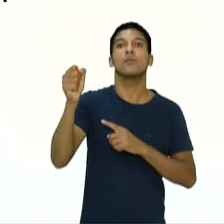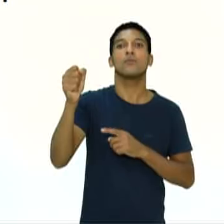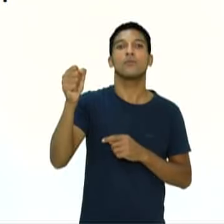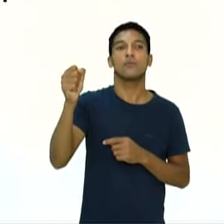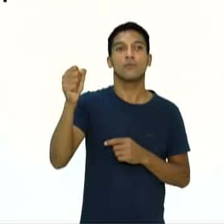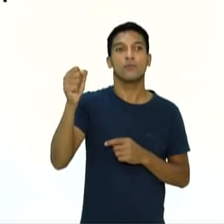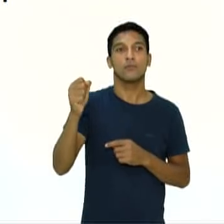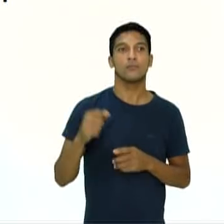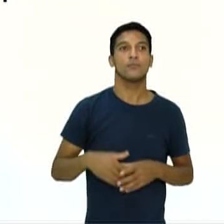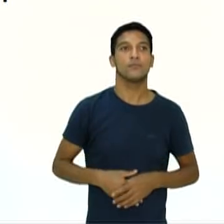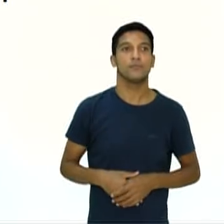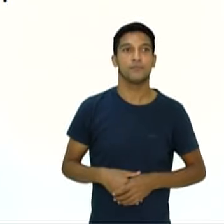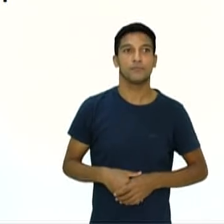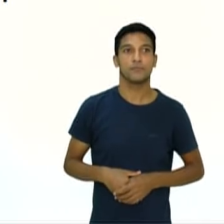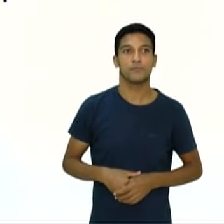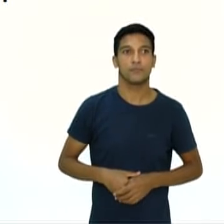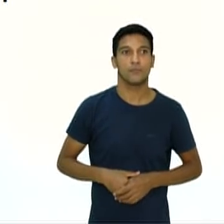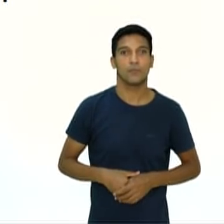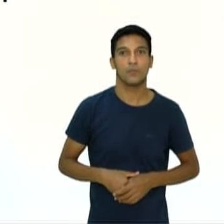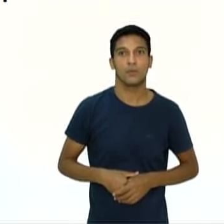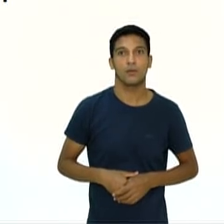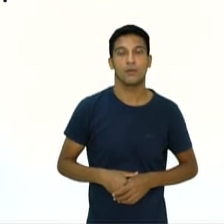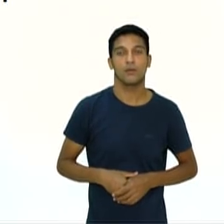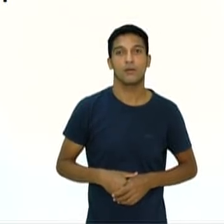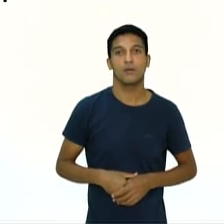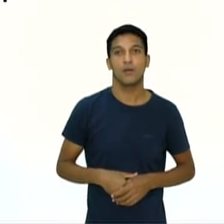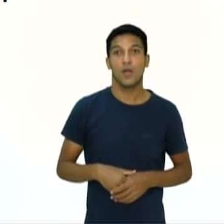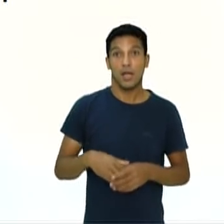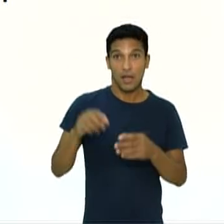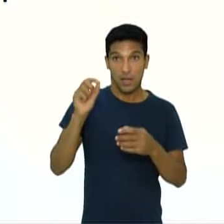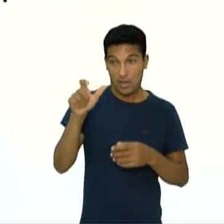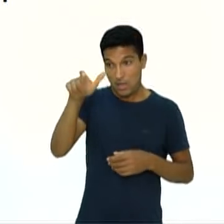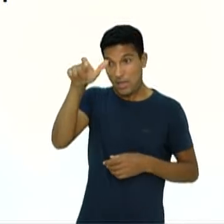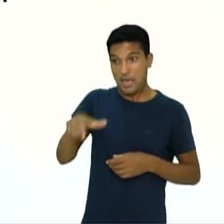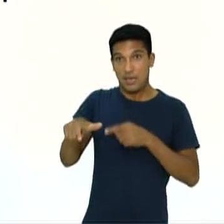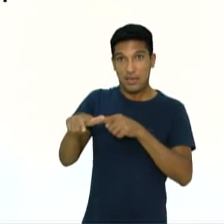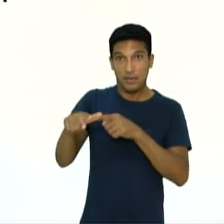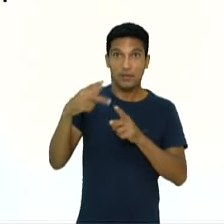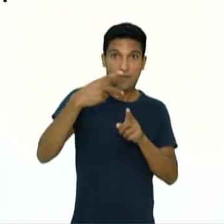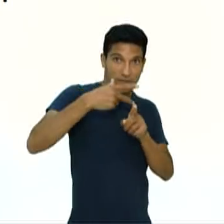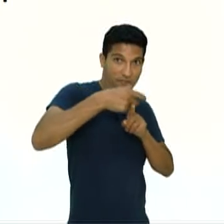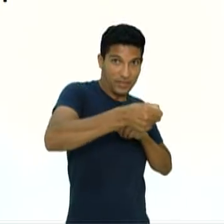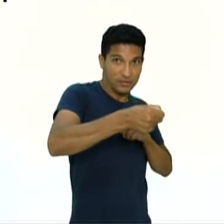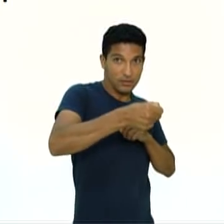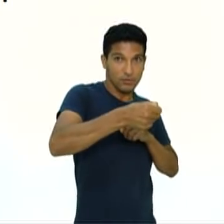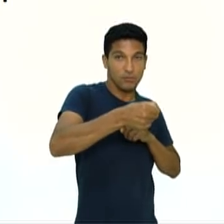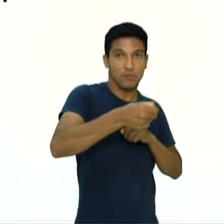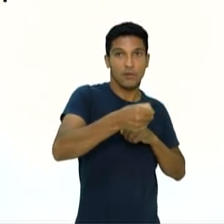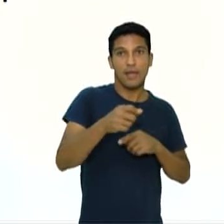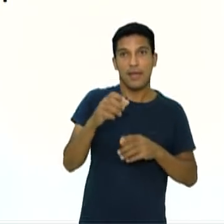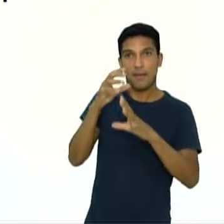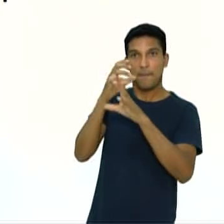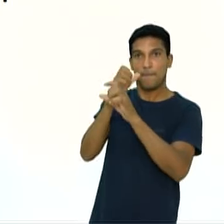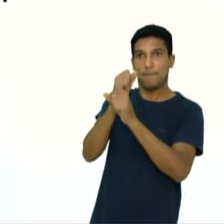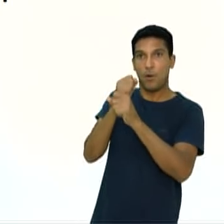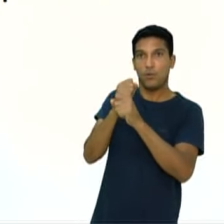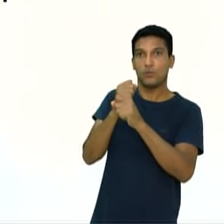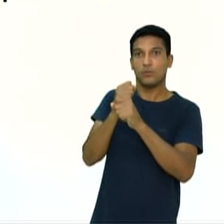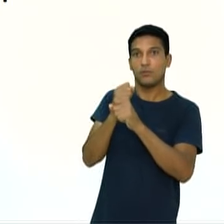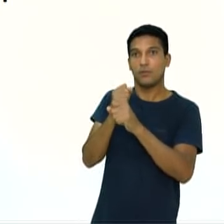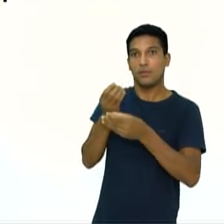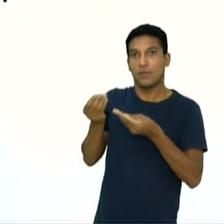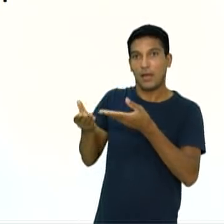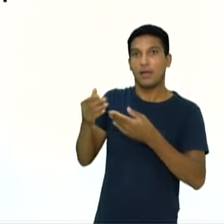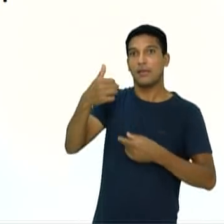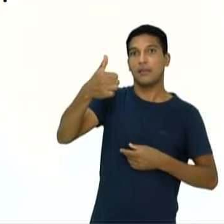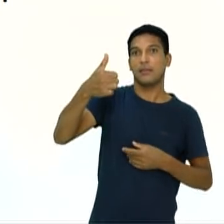E o perdedor, ele vai receber 9, 8, 7 ou 6 pontos. Então, de acordo com o que aconteceu no round,